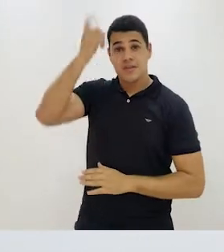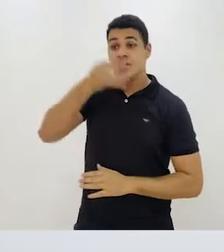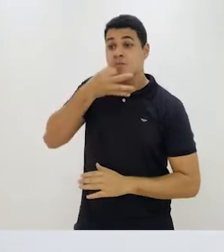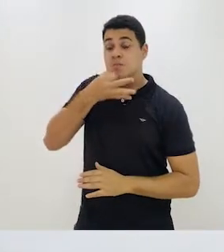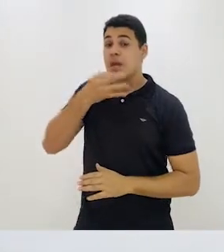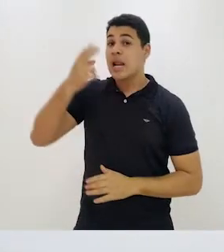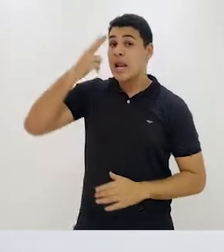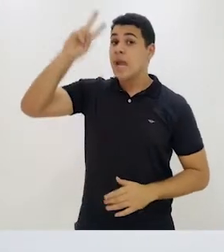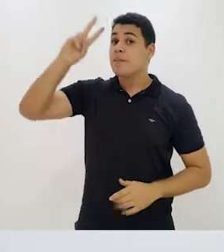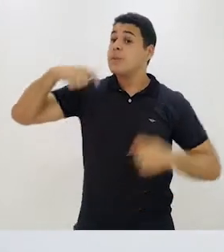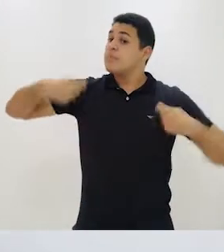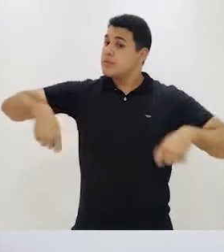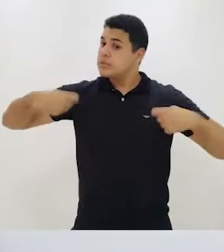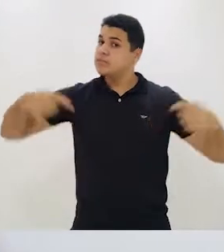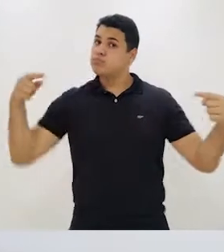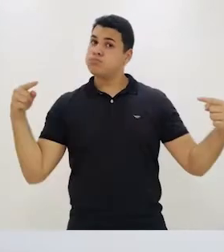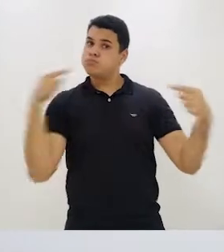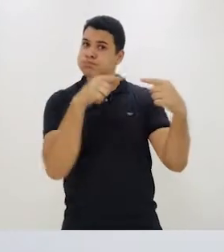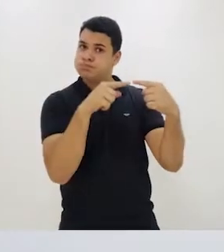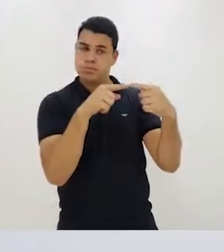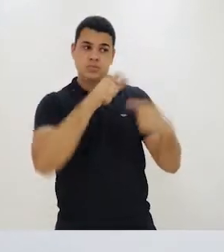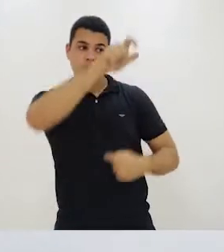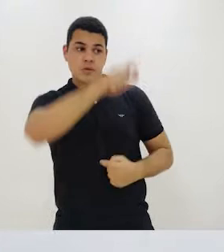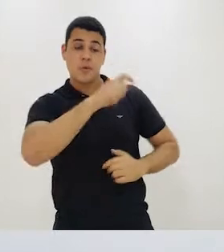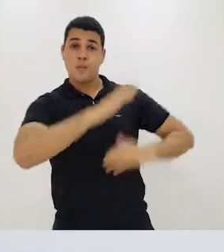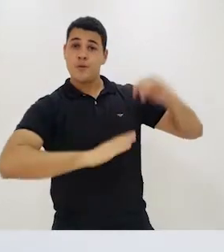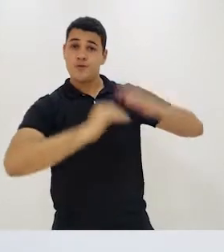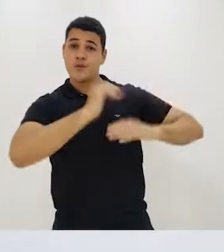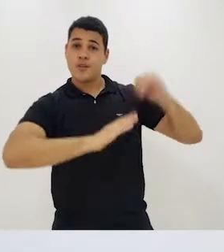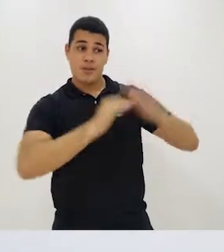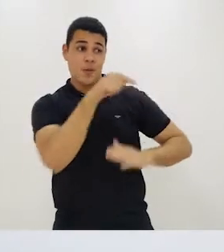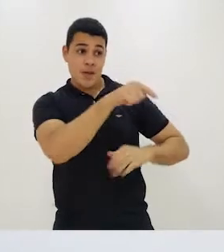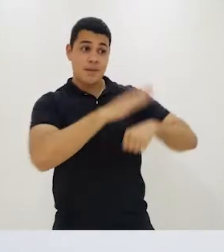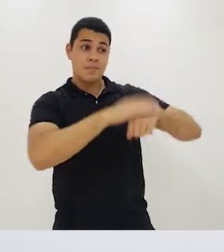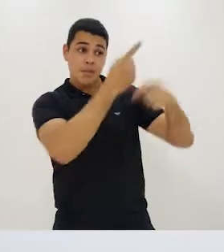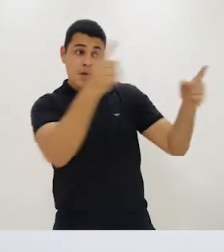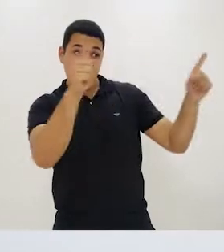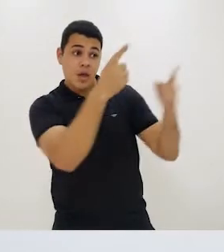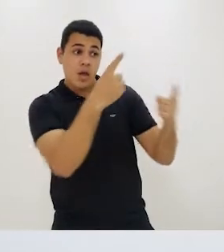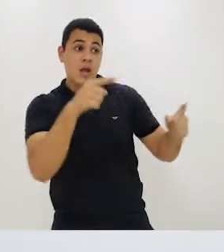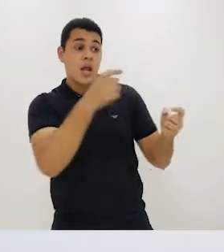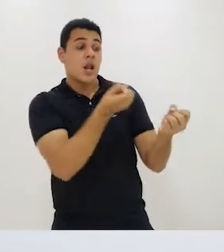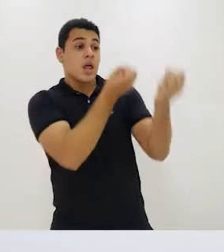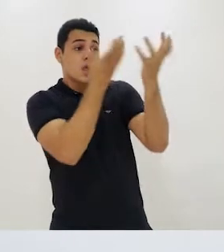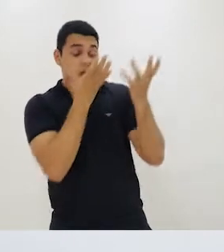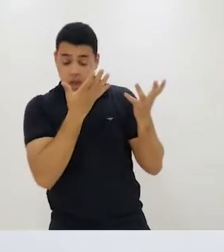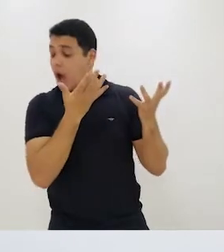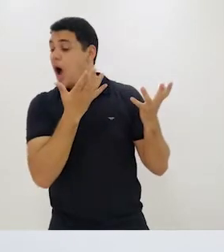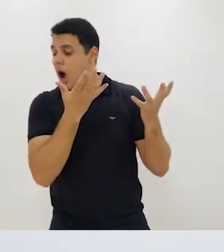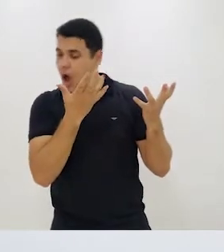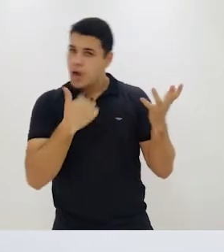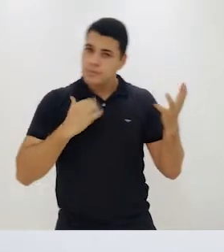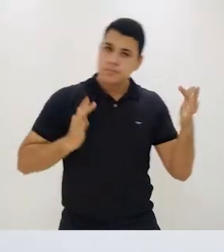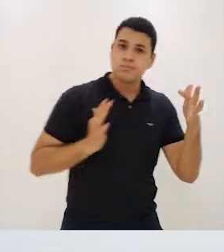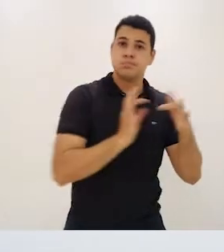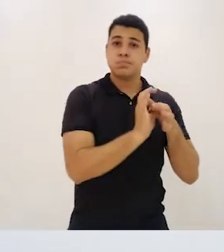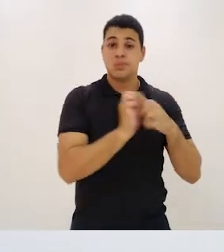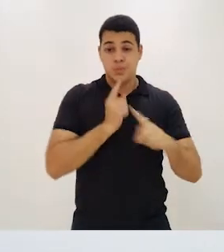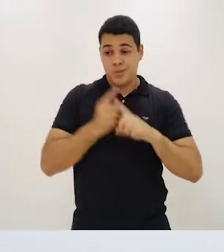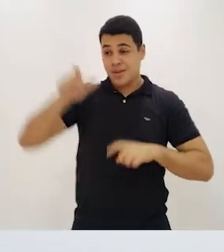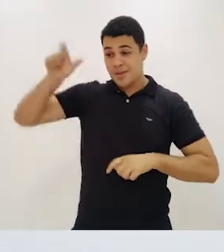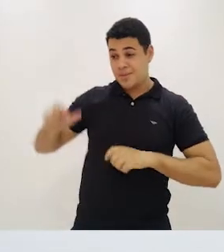acompanhador, tem que estar de acordo com a proposta do regente. É sempre bom que